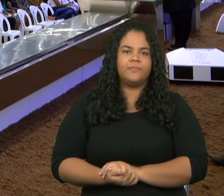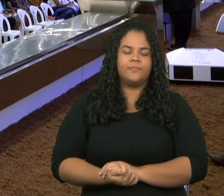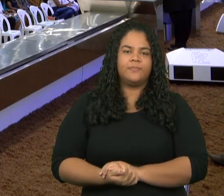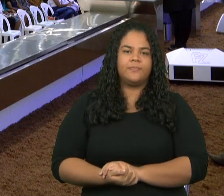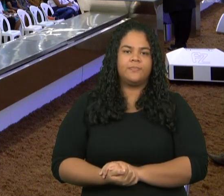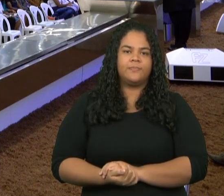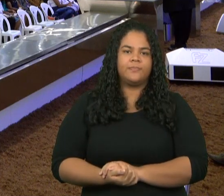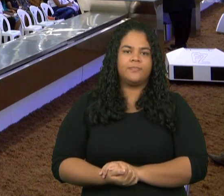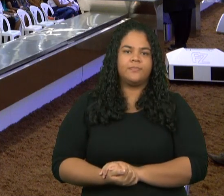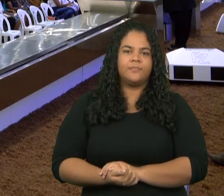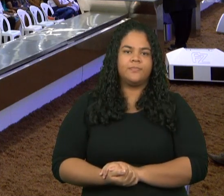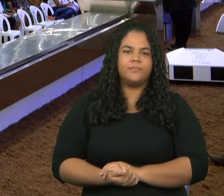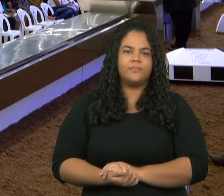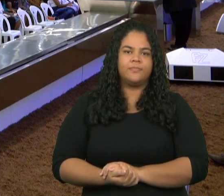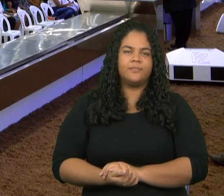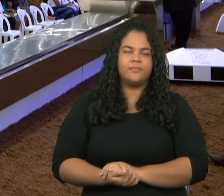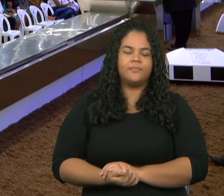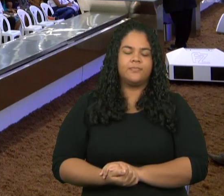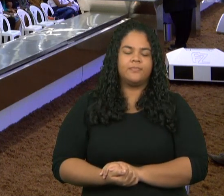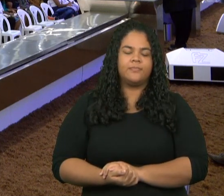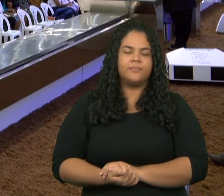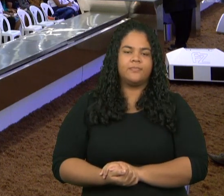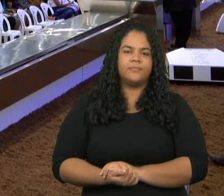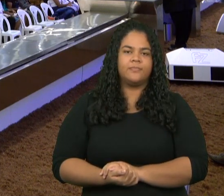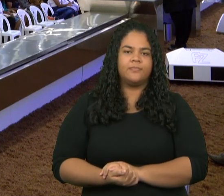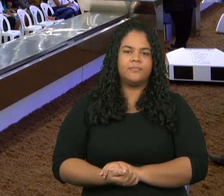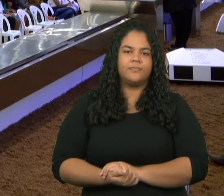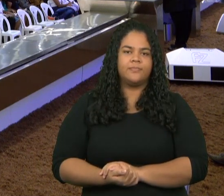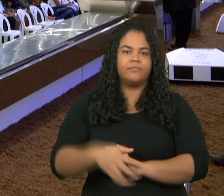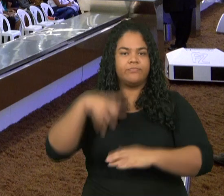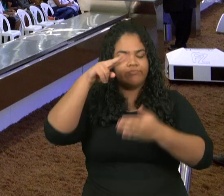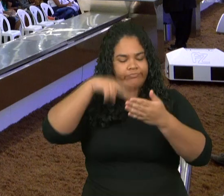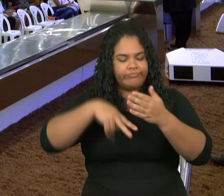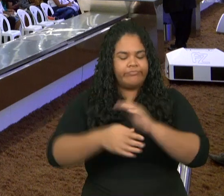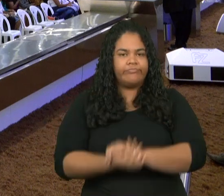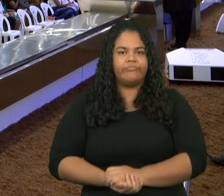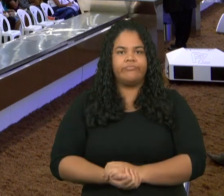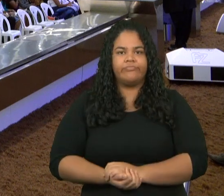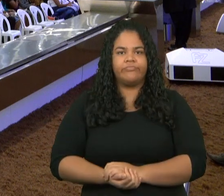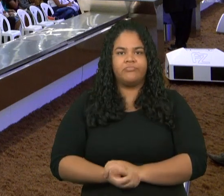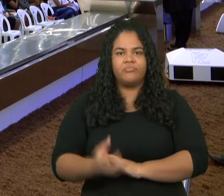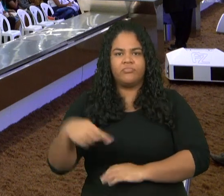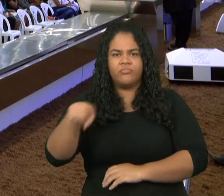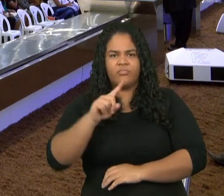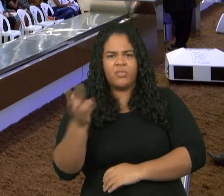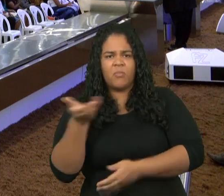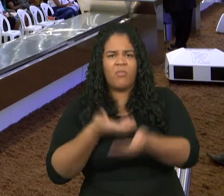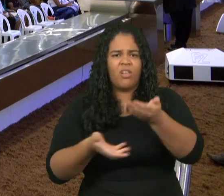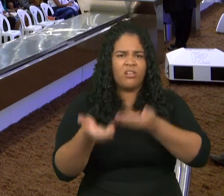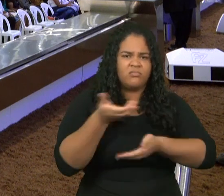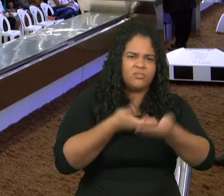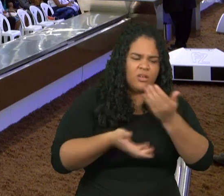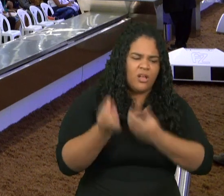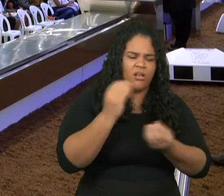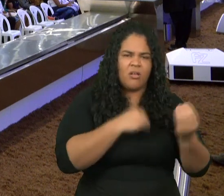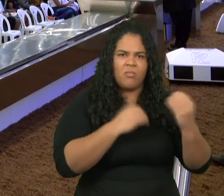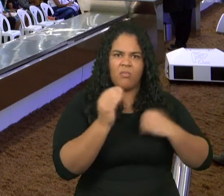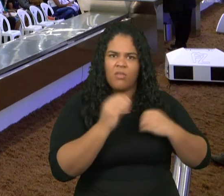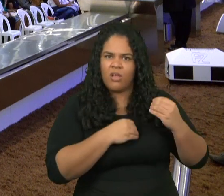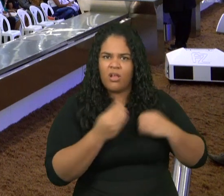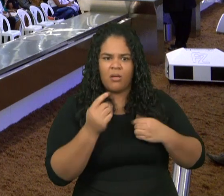versículo 11 diz assim e não comuniqueis o que com as obras